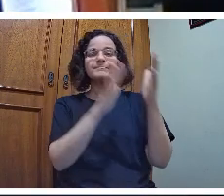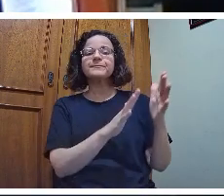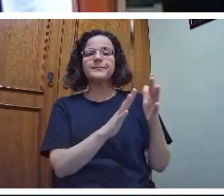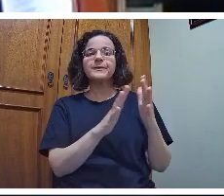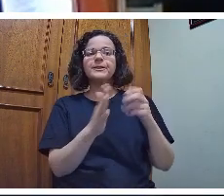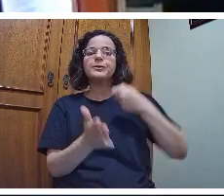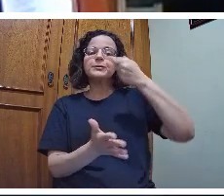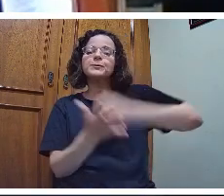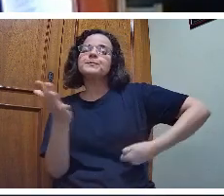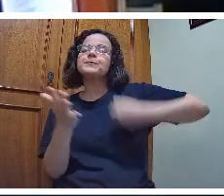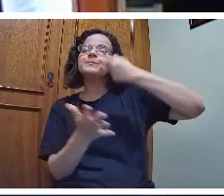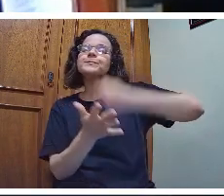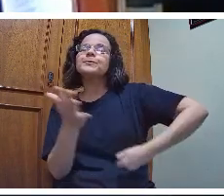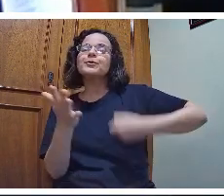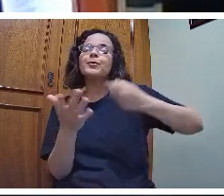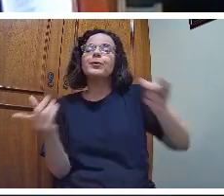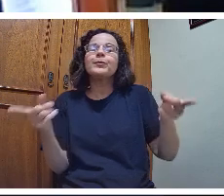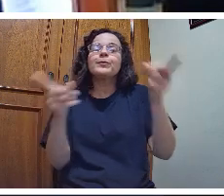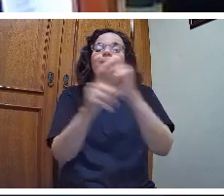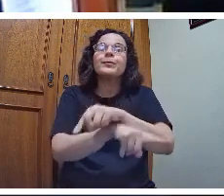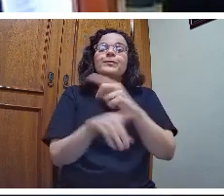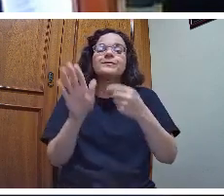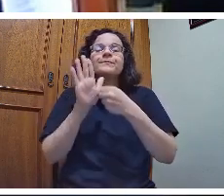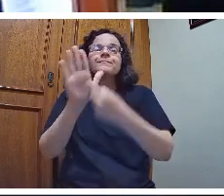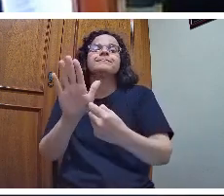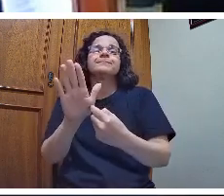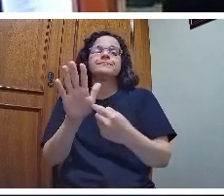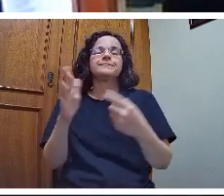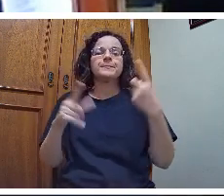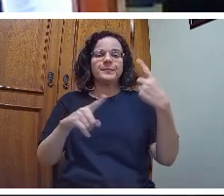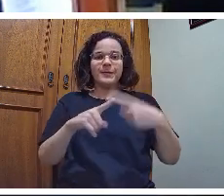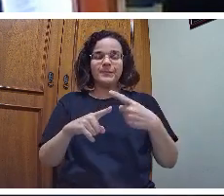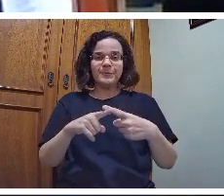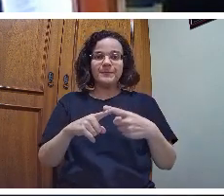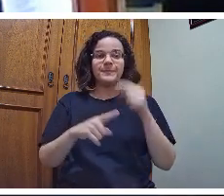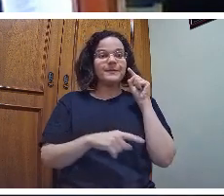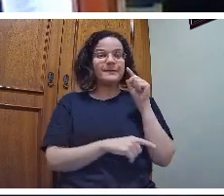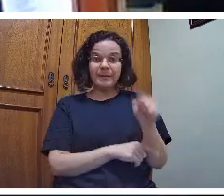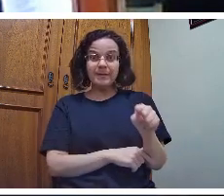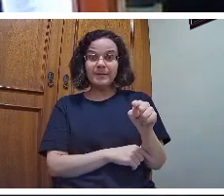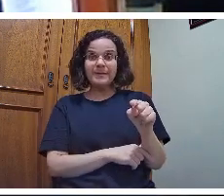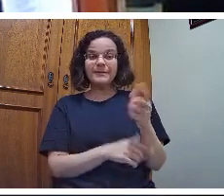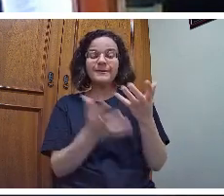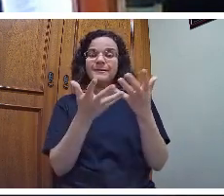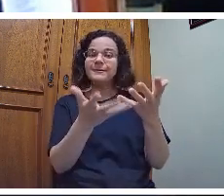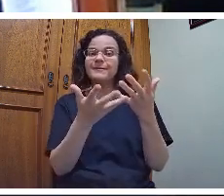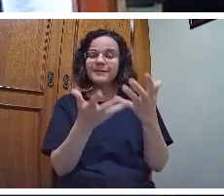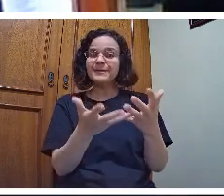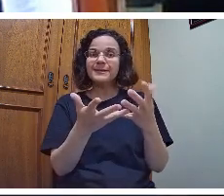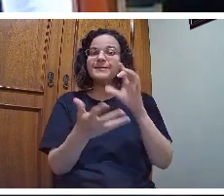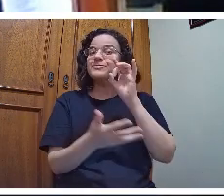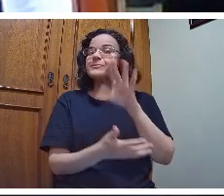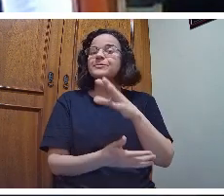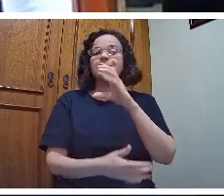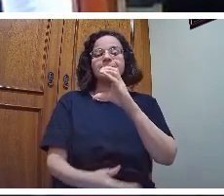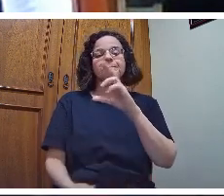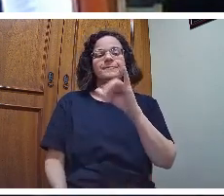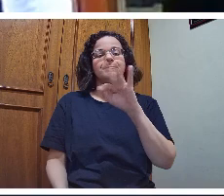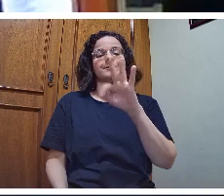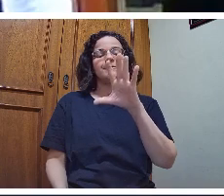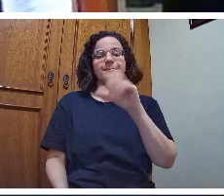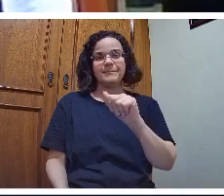de lutar contra aquilo que está posto. Porque ela se propõe, eminentemente, ser crítica.